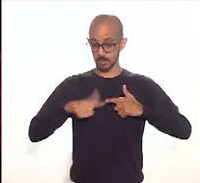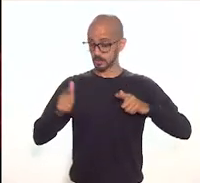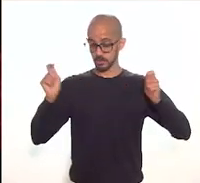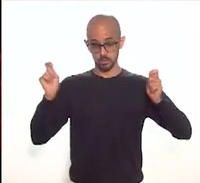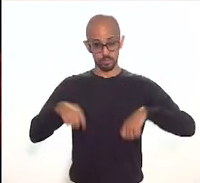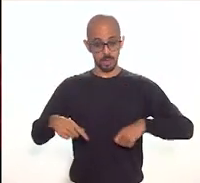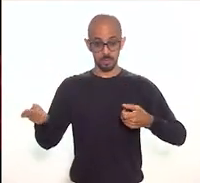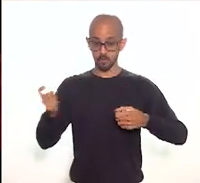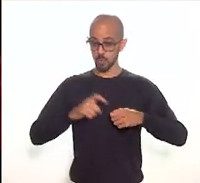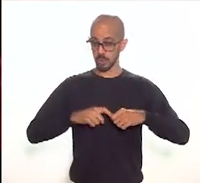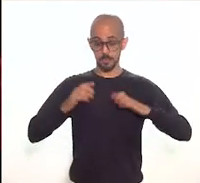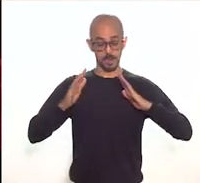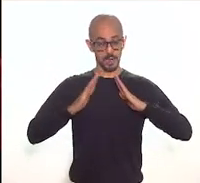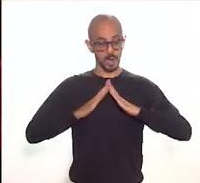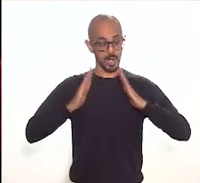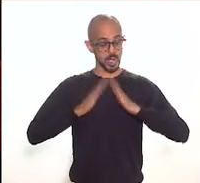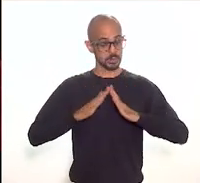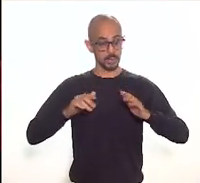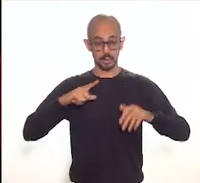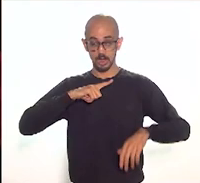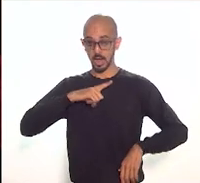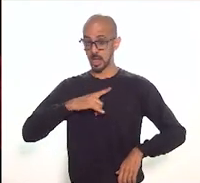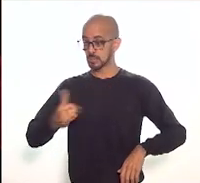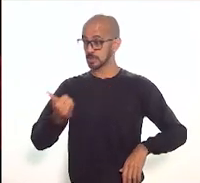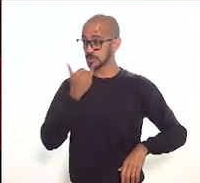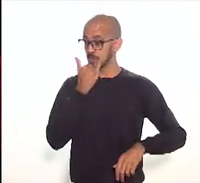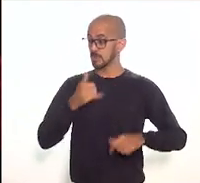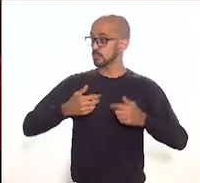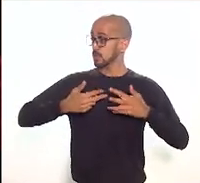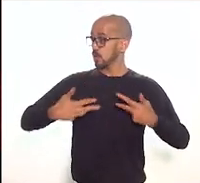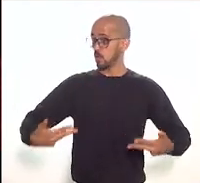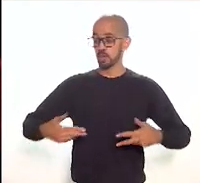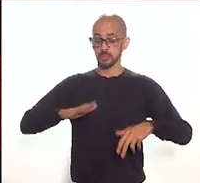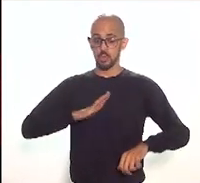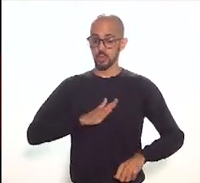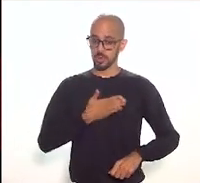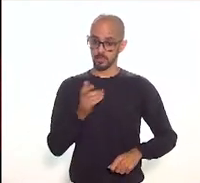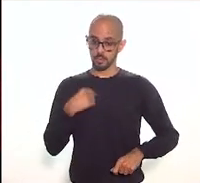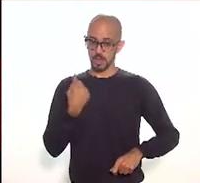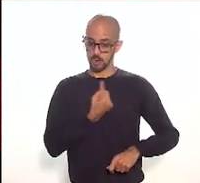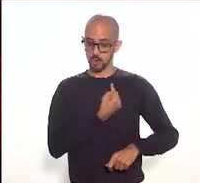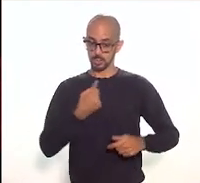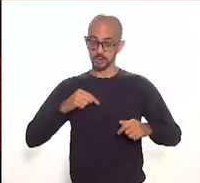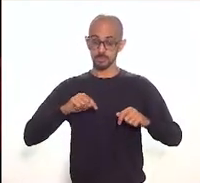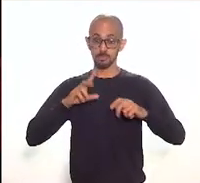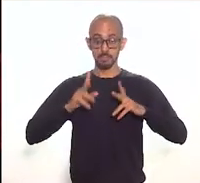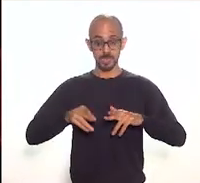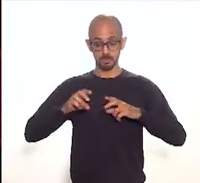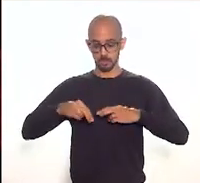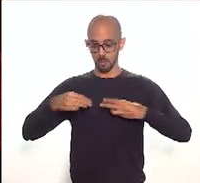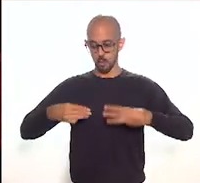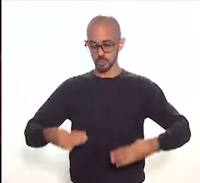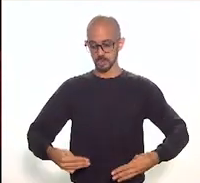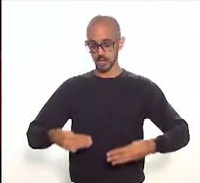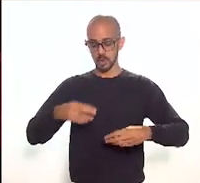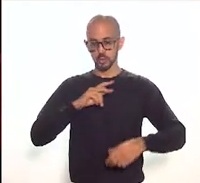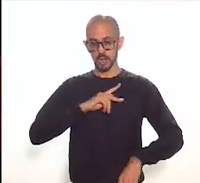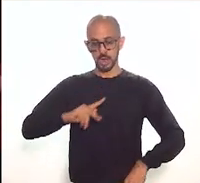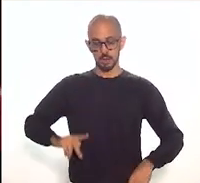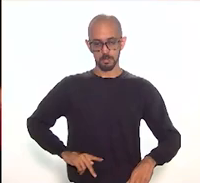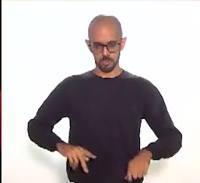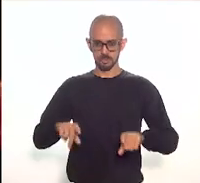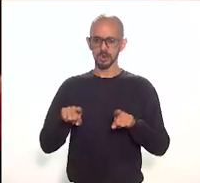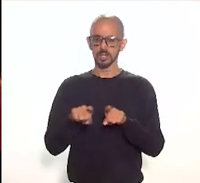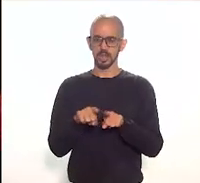tem acidentes é uma coisa que é muito ruim para nós o mesmo o Museu da República quantas vezes